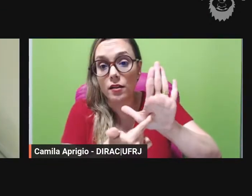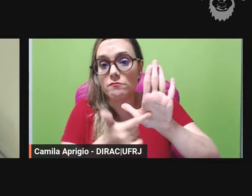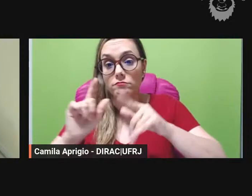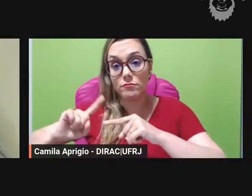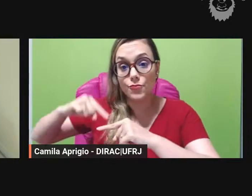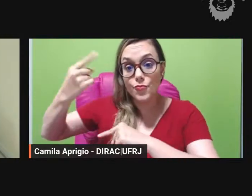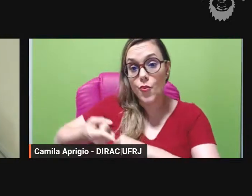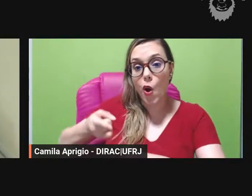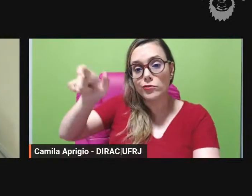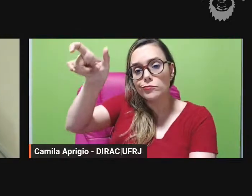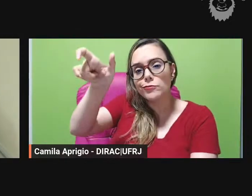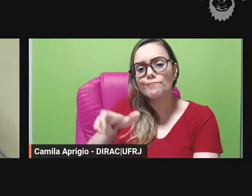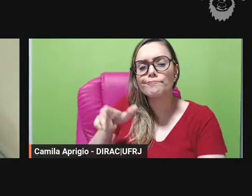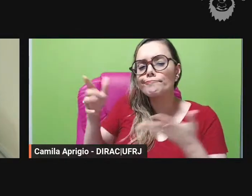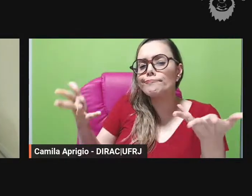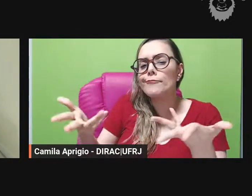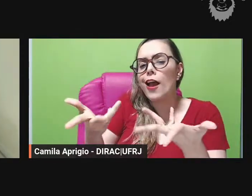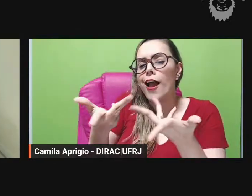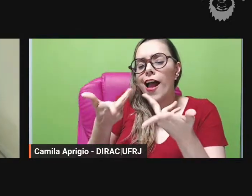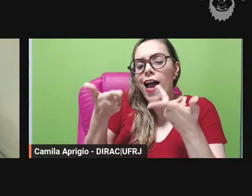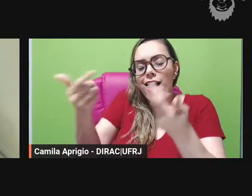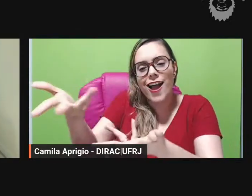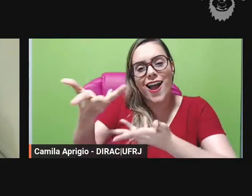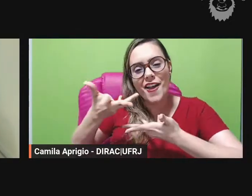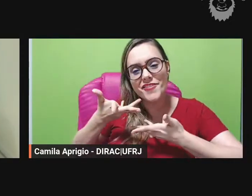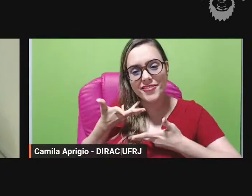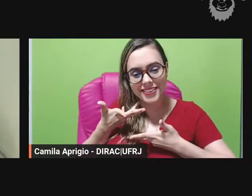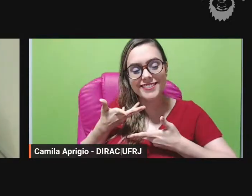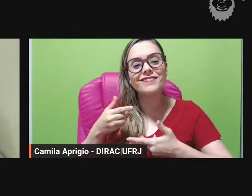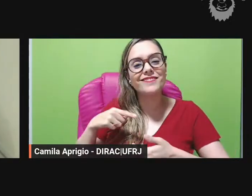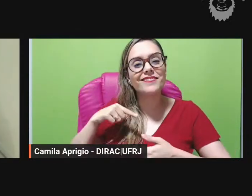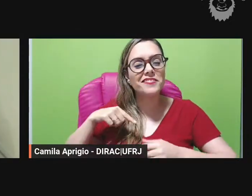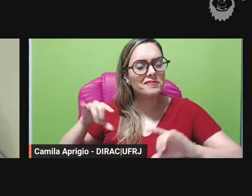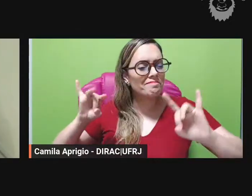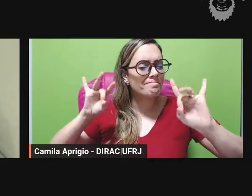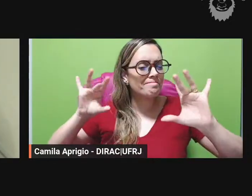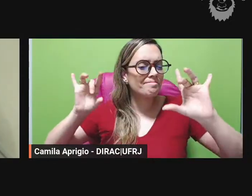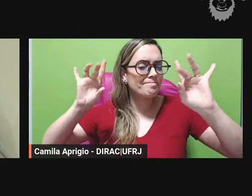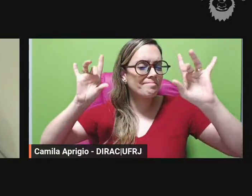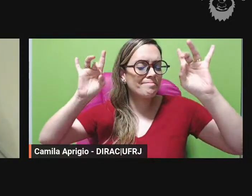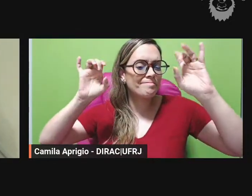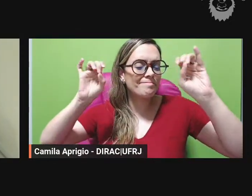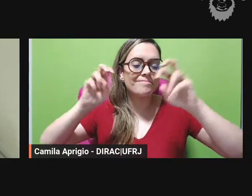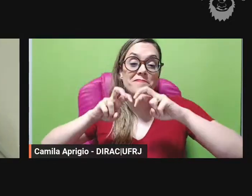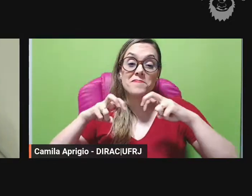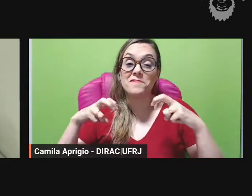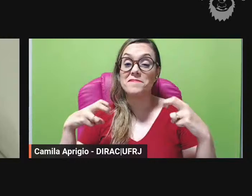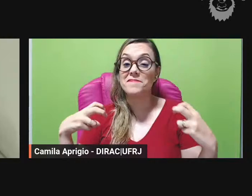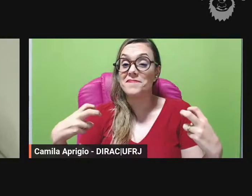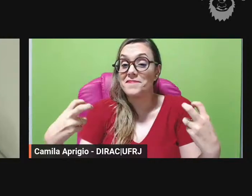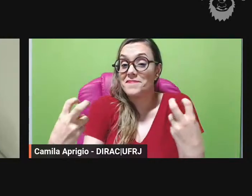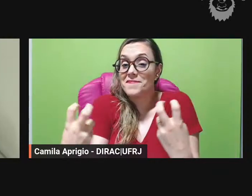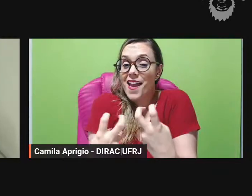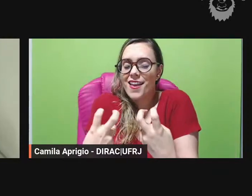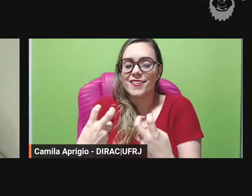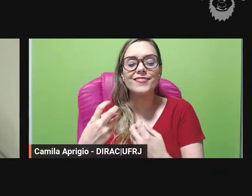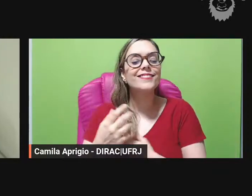convidada que vai abrilhantar ainda mais essa mesa né nesse contínuo um fabulístico né